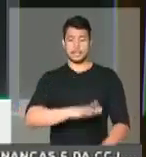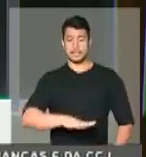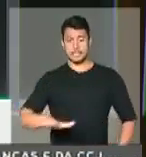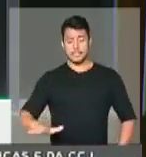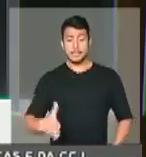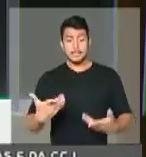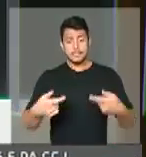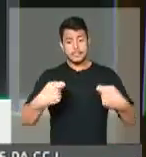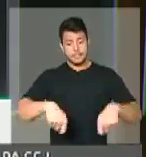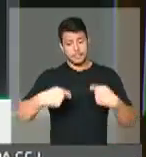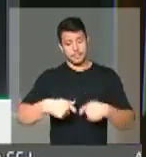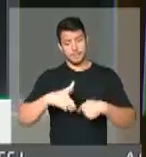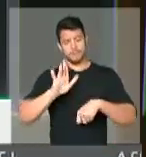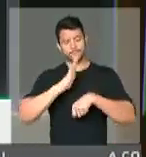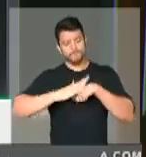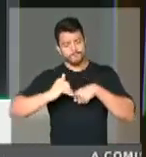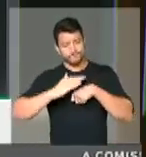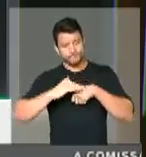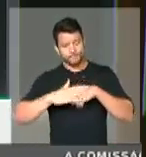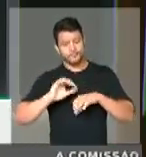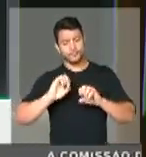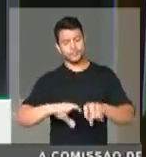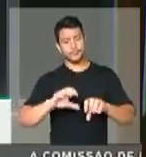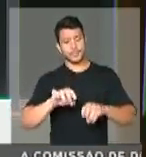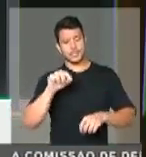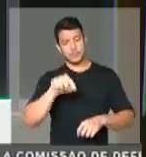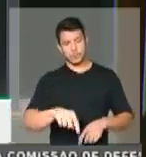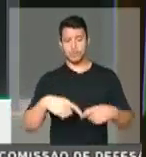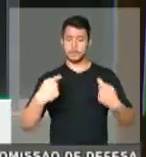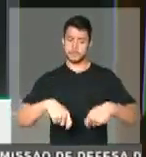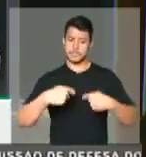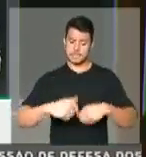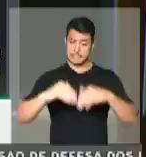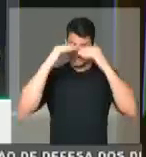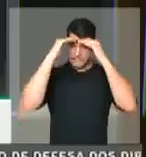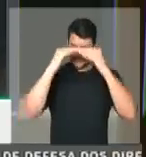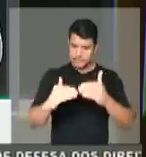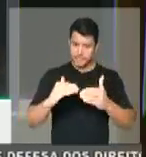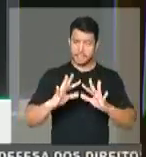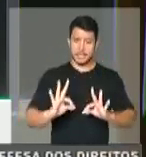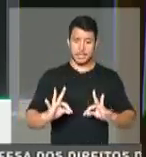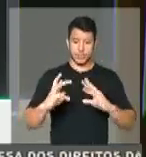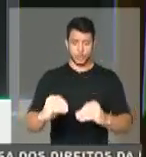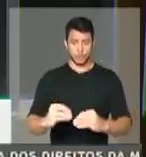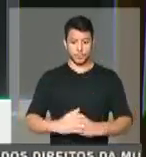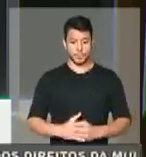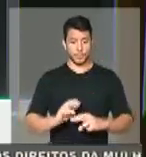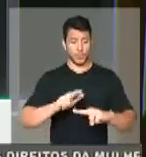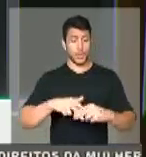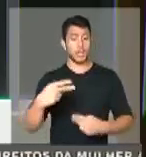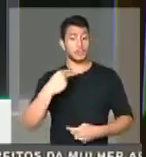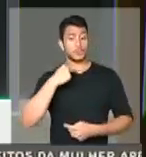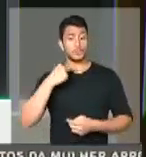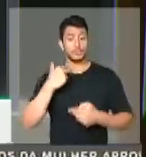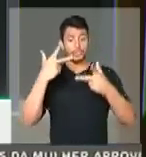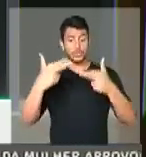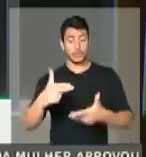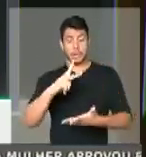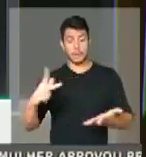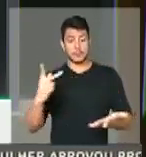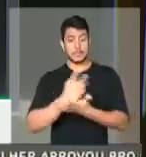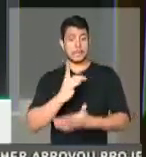deveriam ser acolhidas e ensinadas desde criança que devem respeitar os outros para que não se tornem como alguns